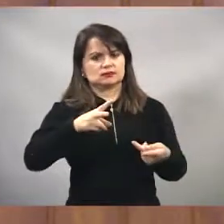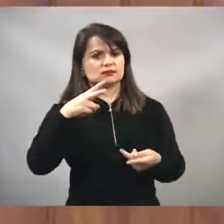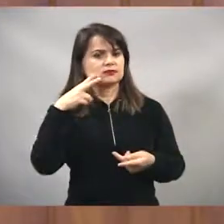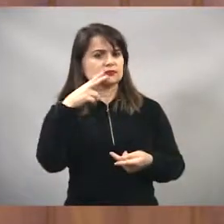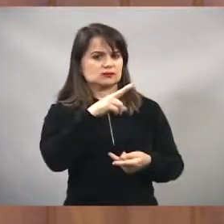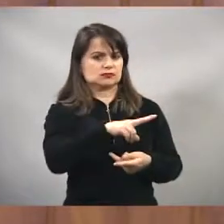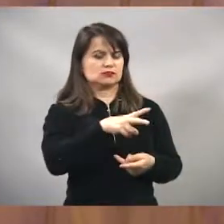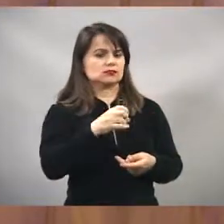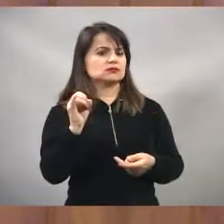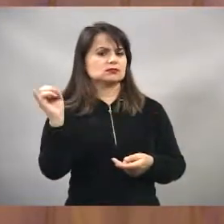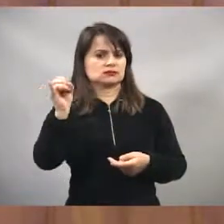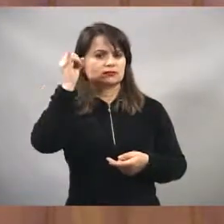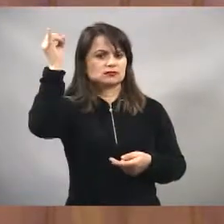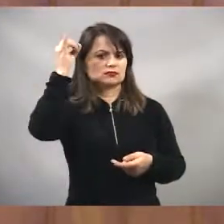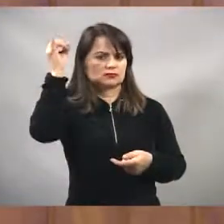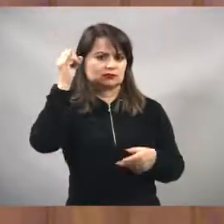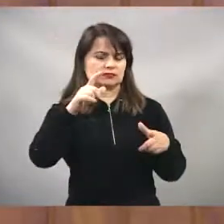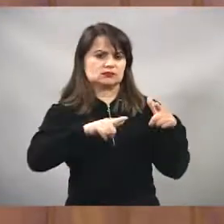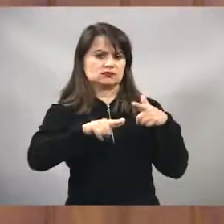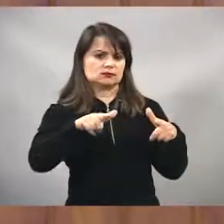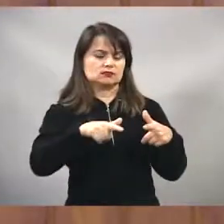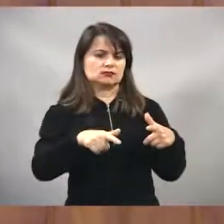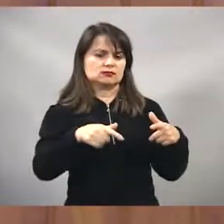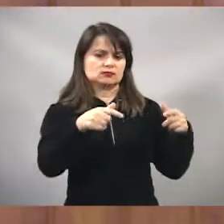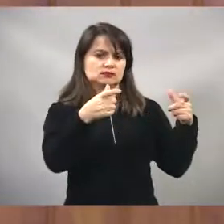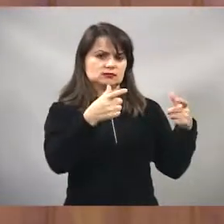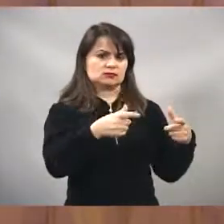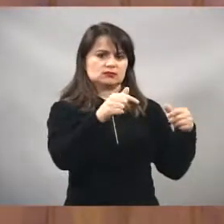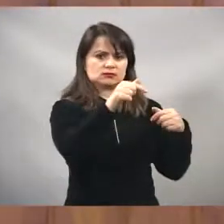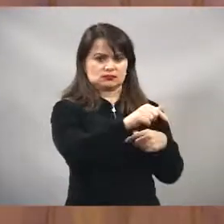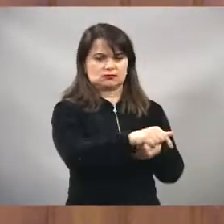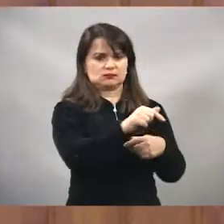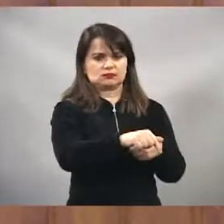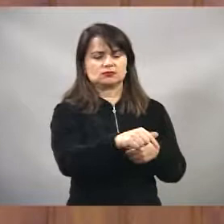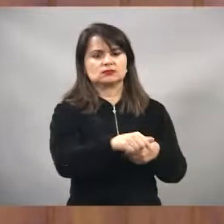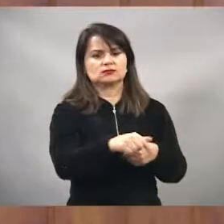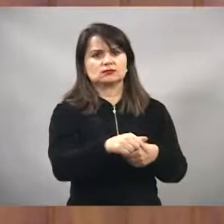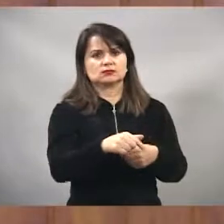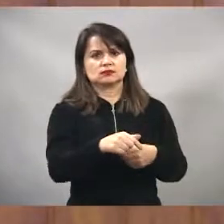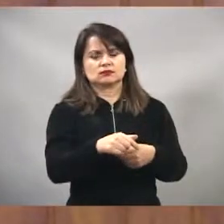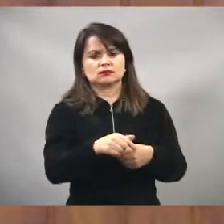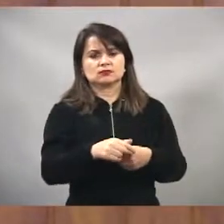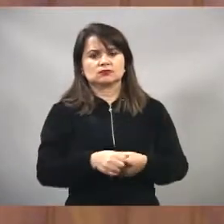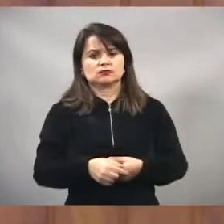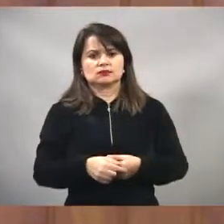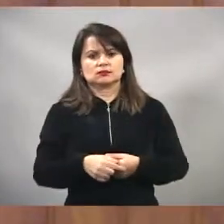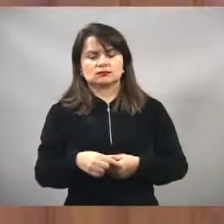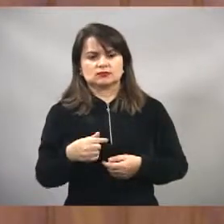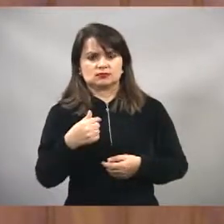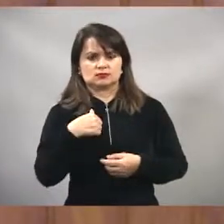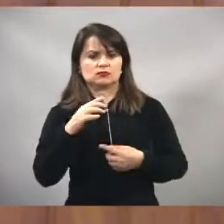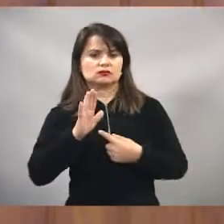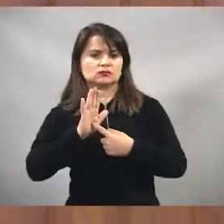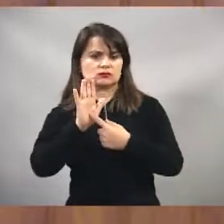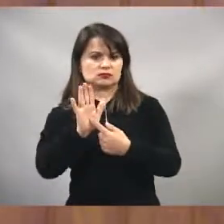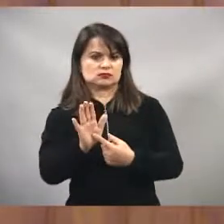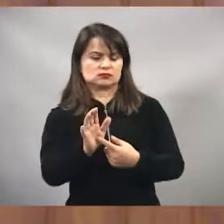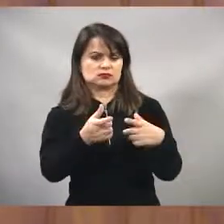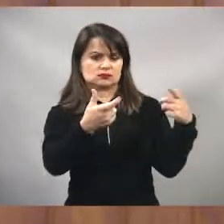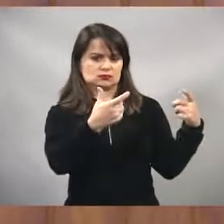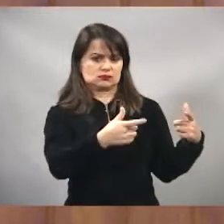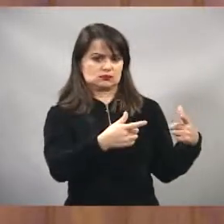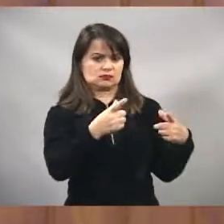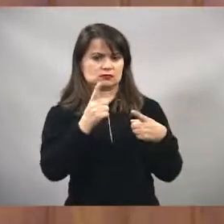O mesmo, eu estou citando essa parte dessa obra, vereador Marcos Toddi, porque